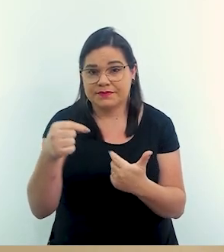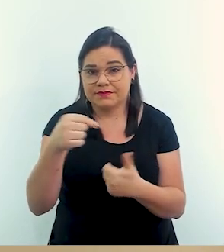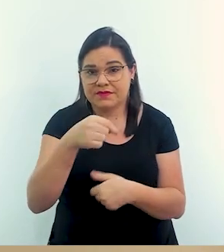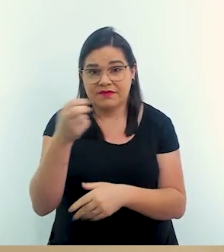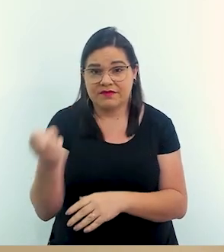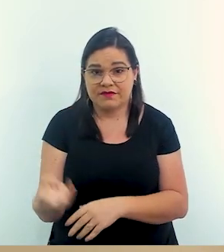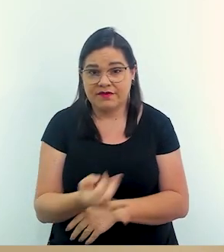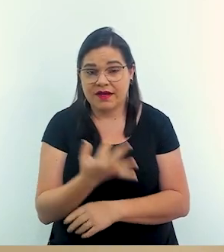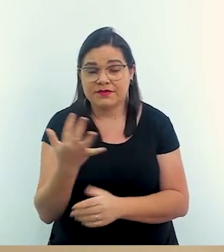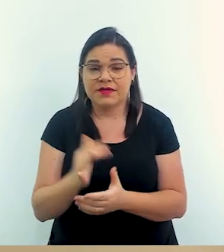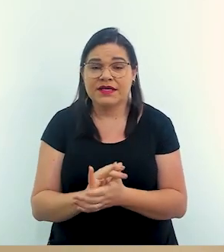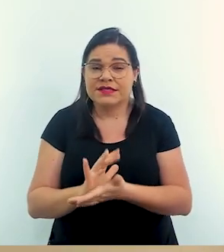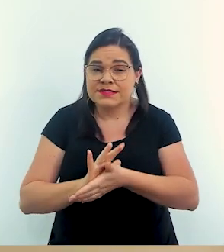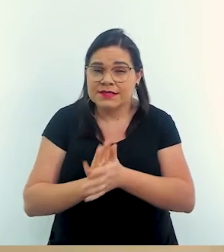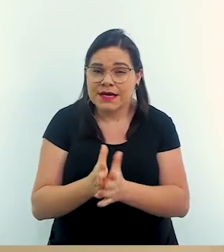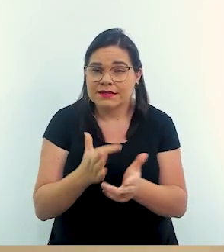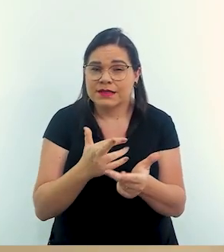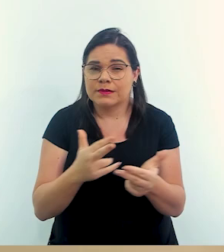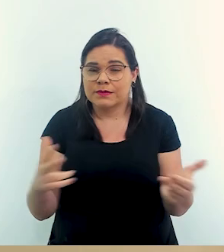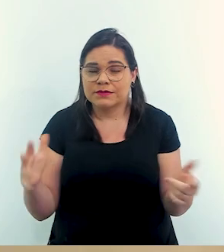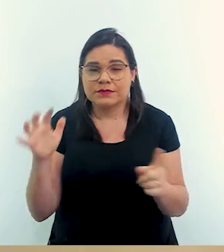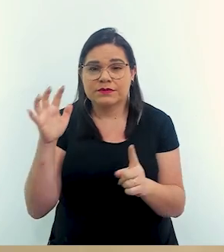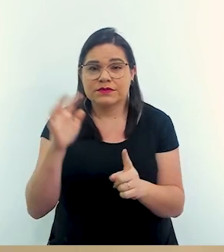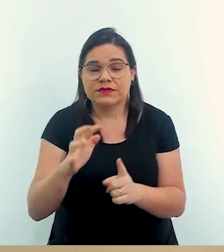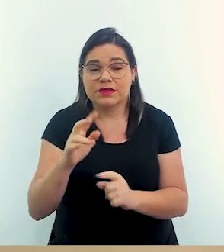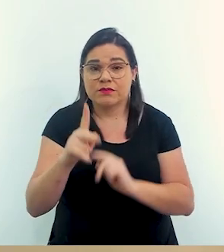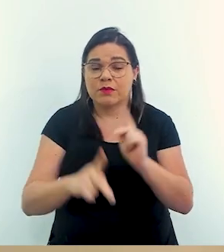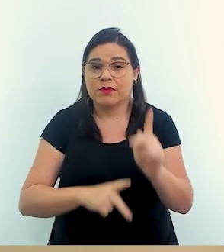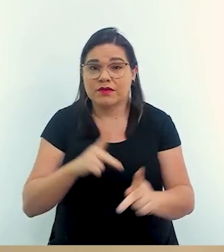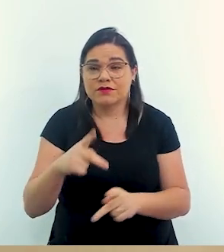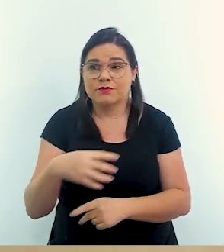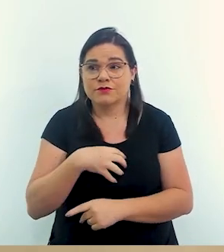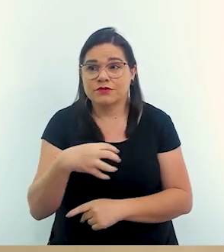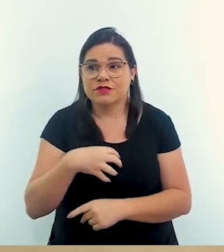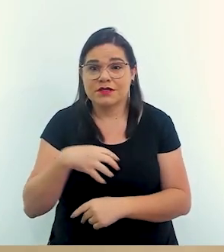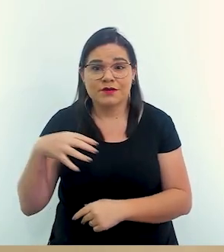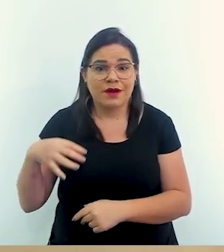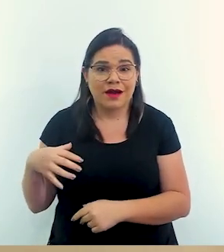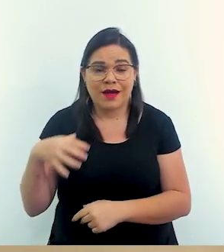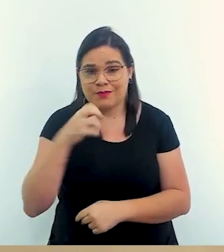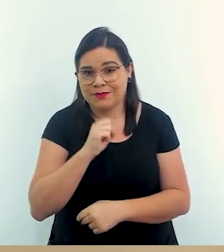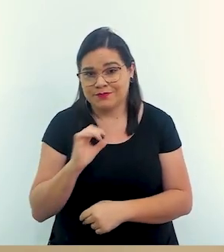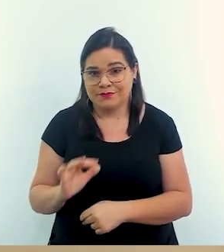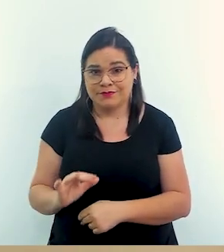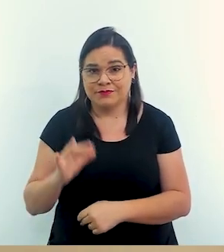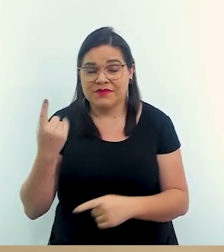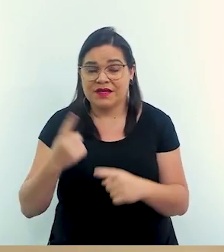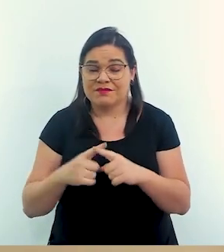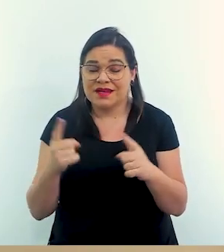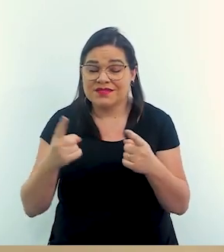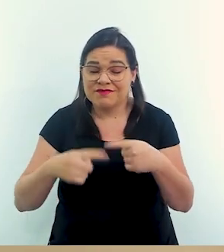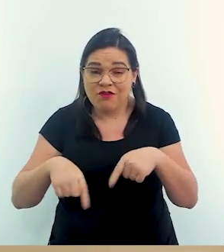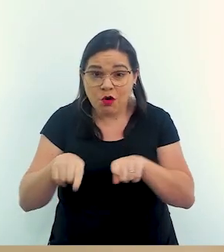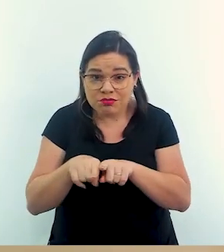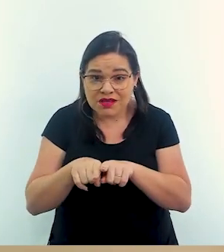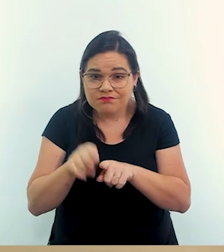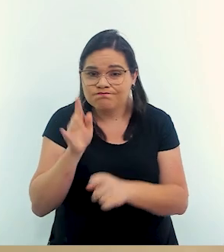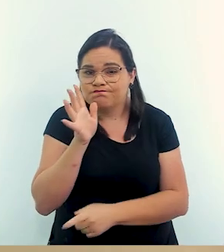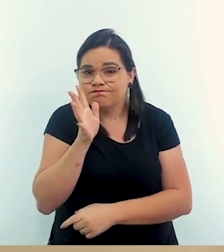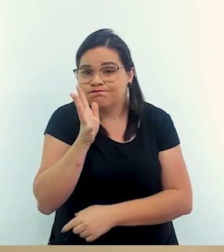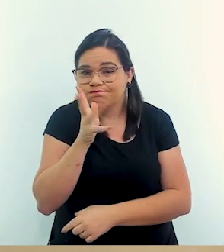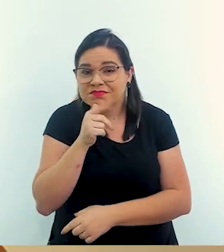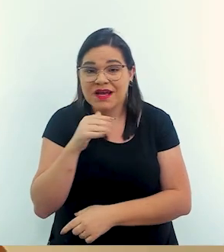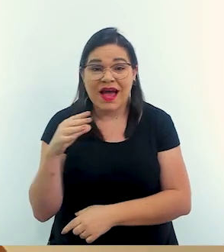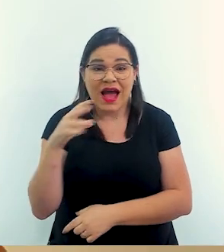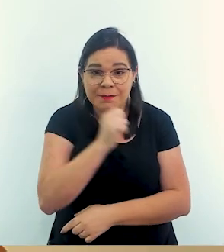desastre, essas questões, elas atingem a população de uma forma muito rápida. Mas a recuperação é muito lenta,